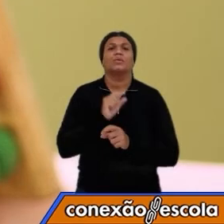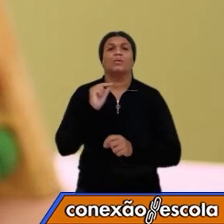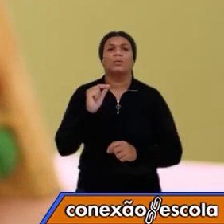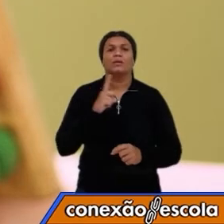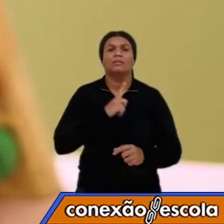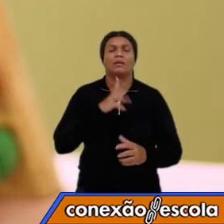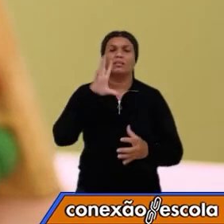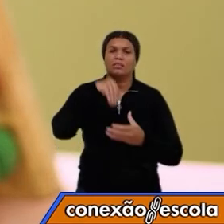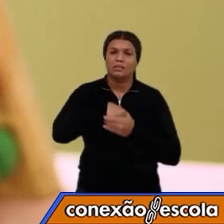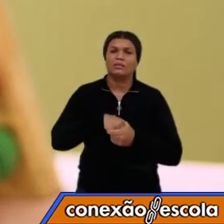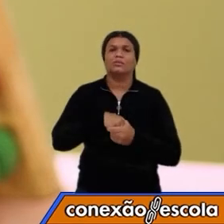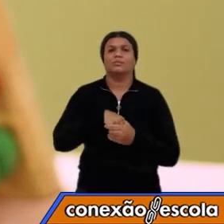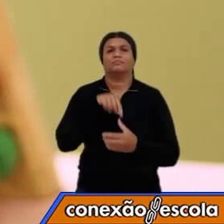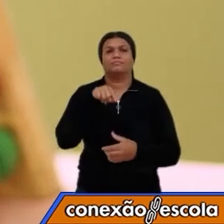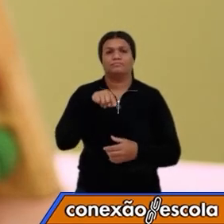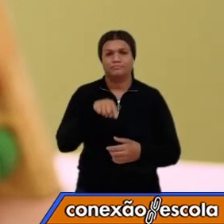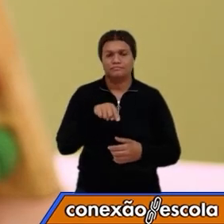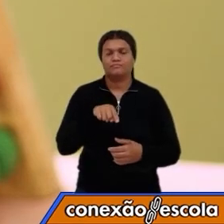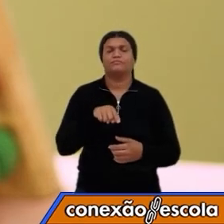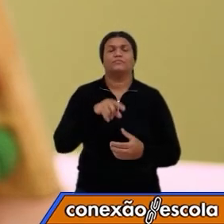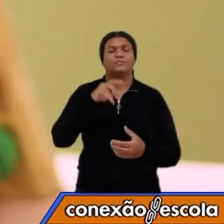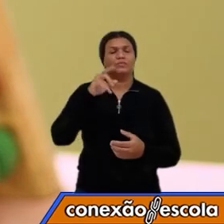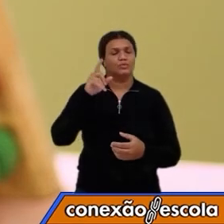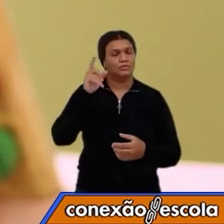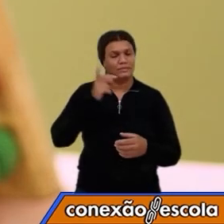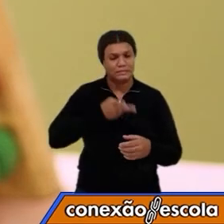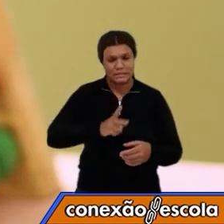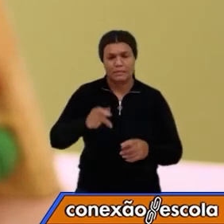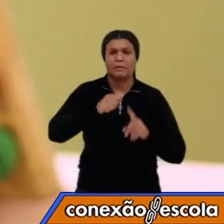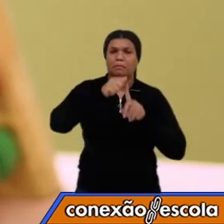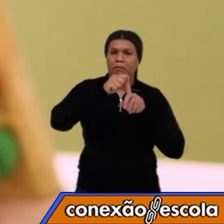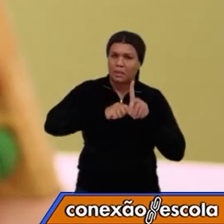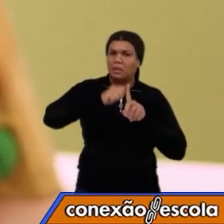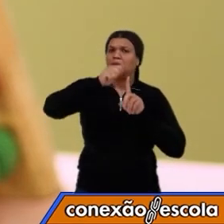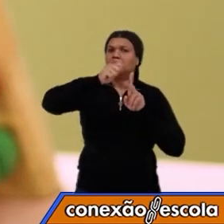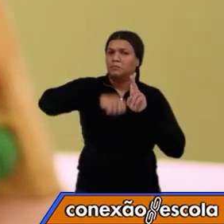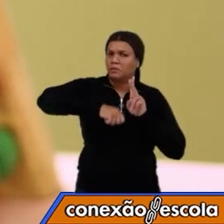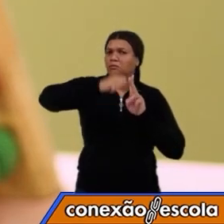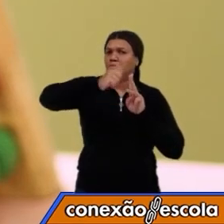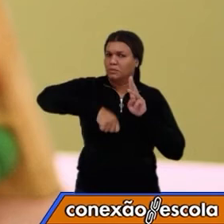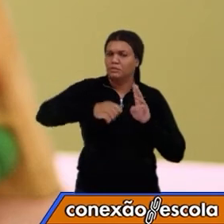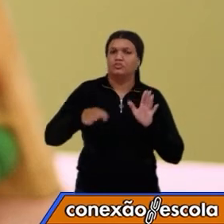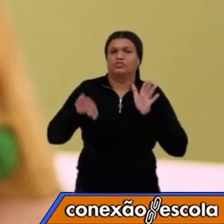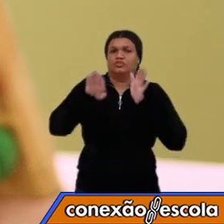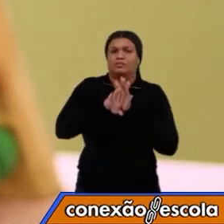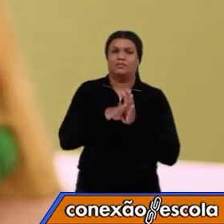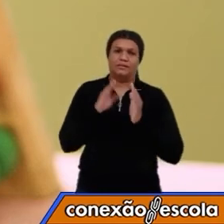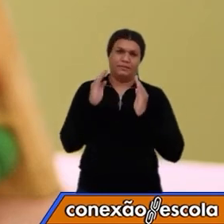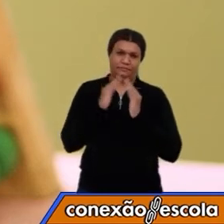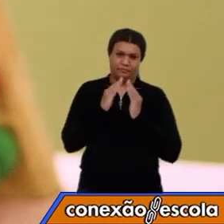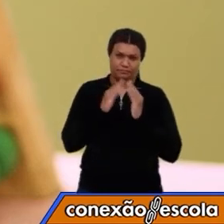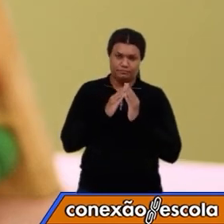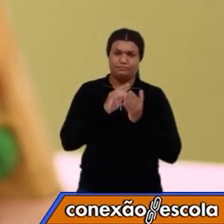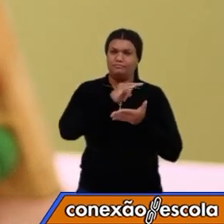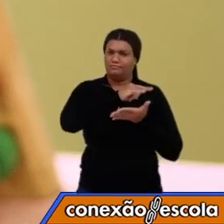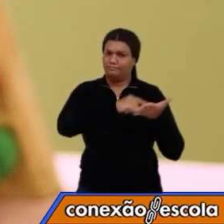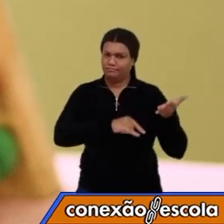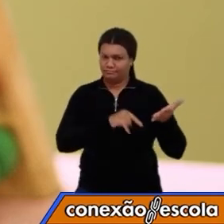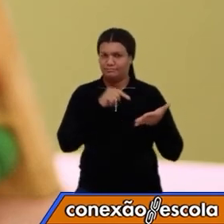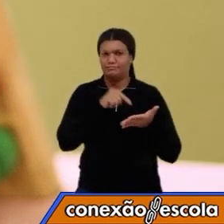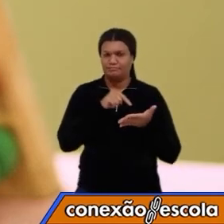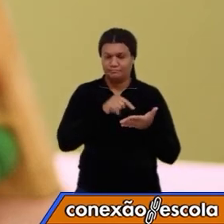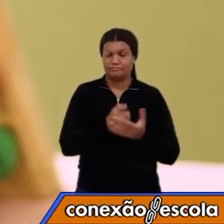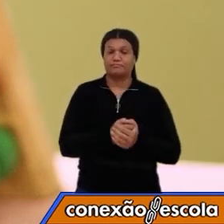nessa fatura que nós recebemos todos os meses na nossa casa. Inicialmente, você pode